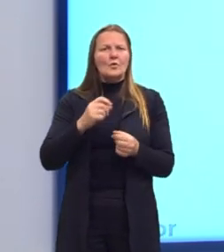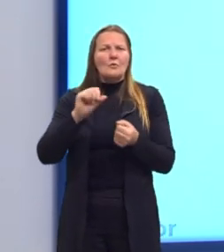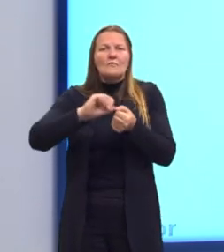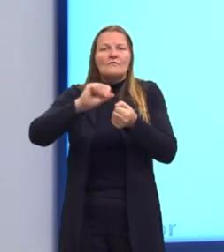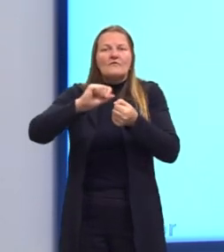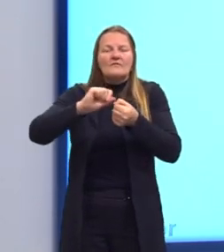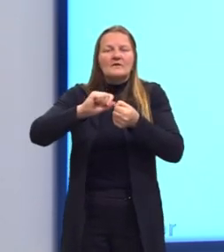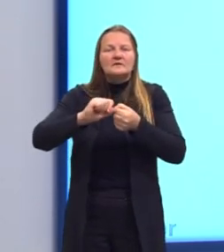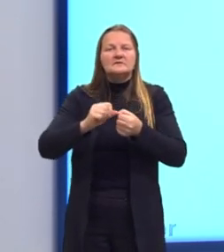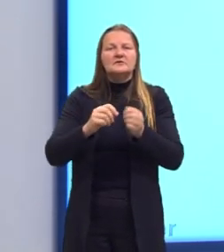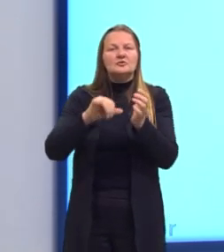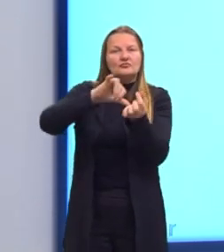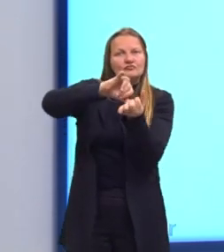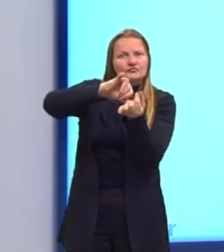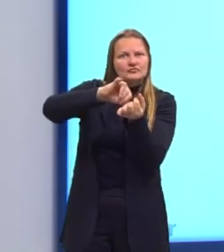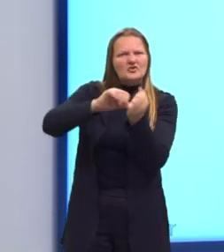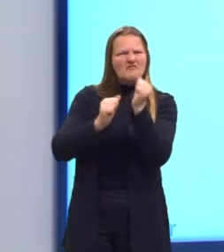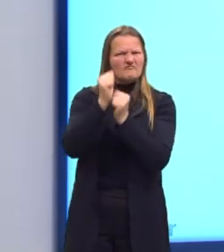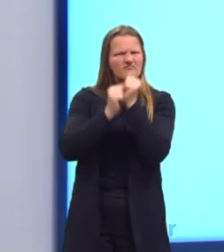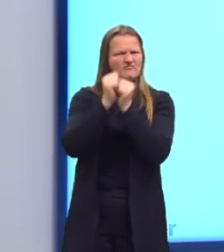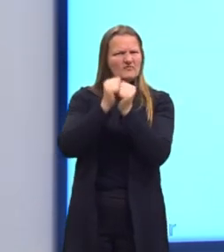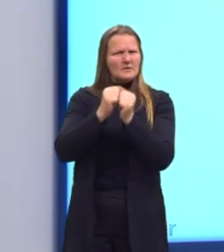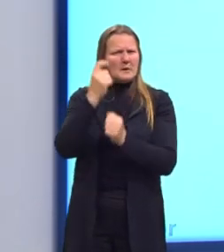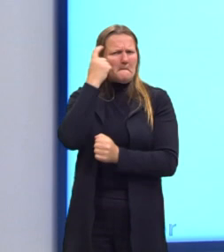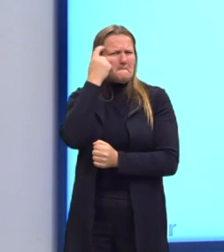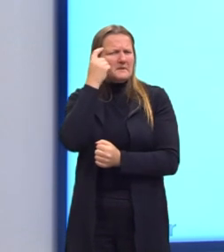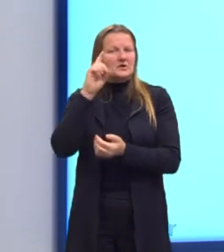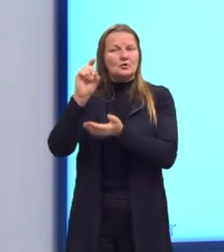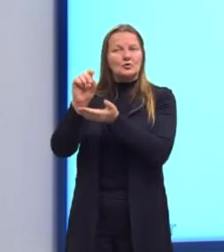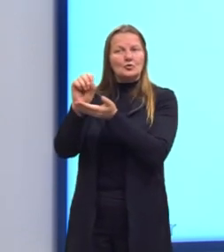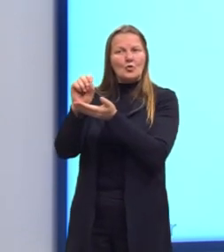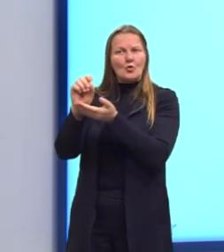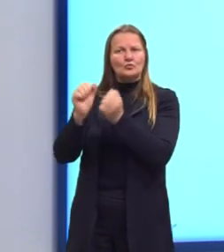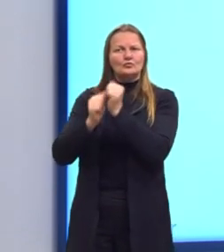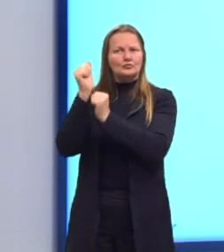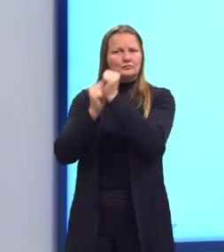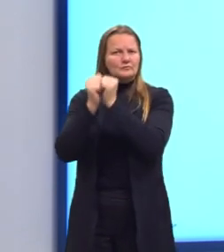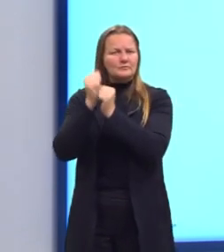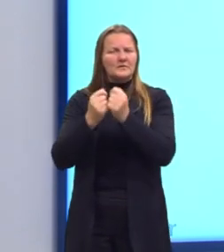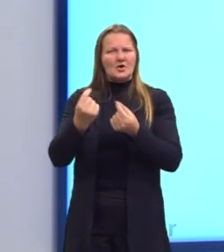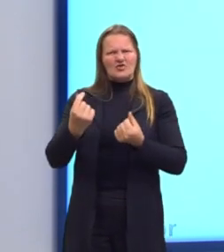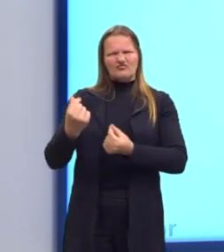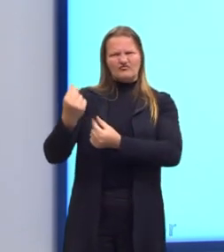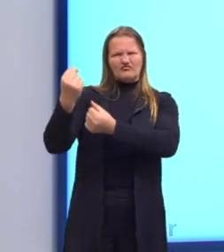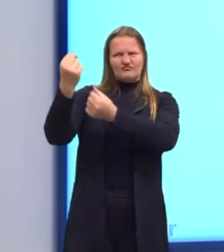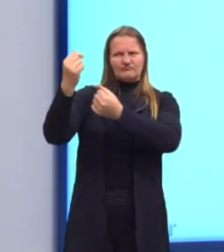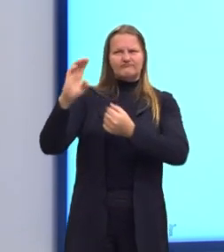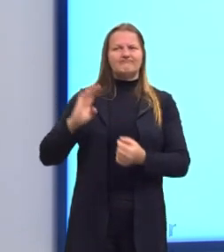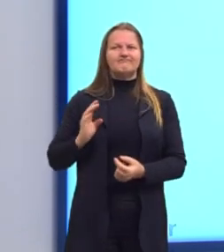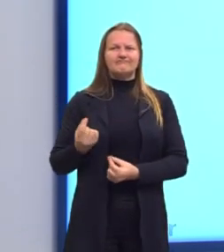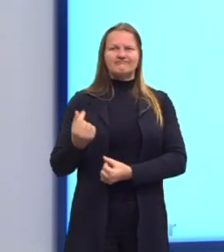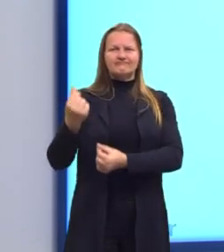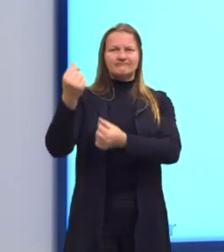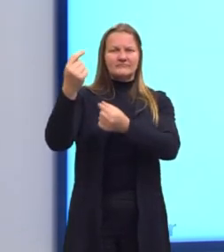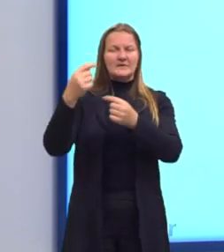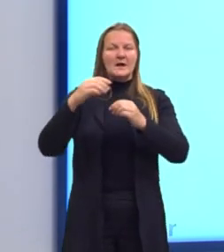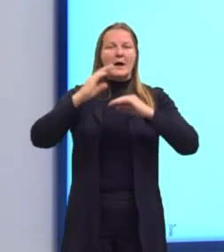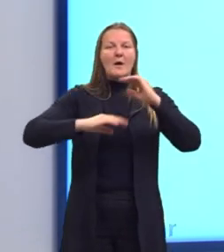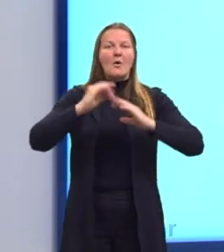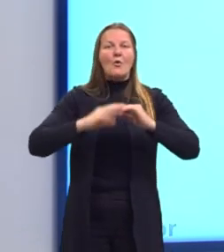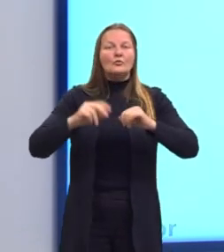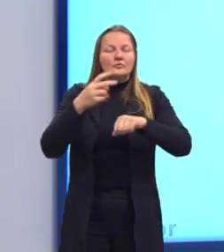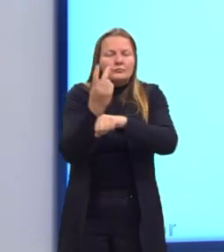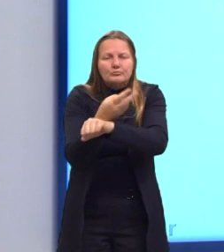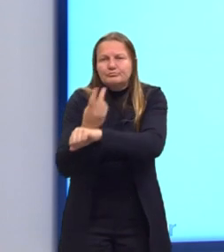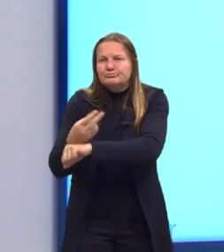Os capitalistas, os grandes industriais, enfim, os donos de muito money, aplicam em países